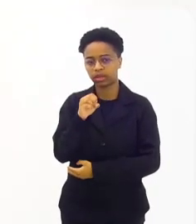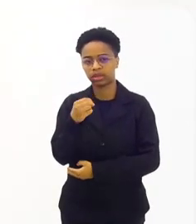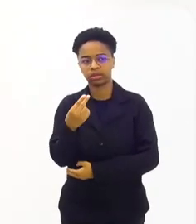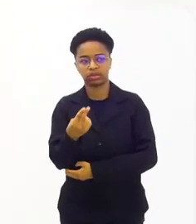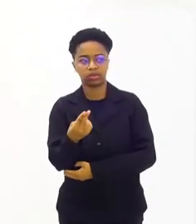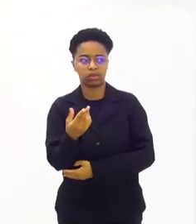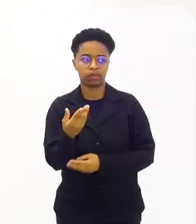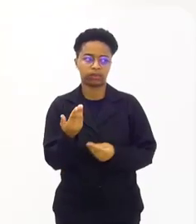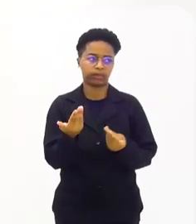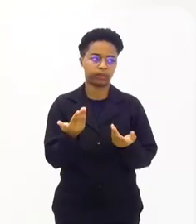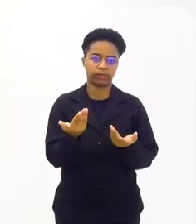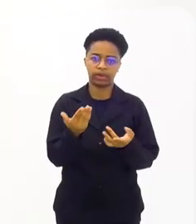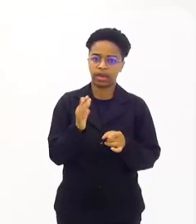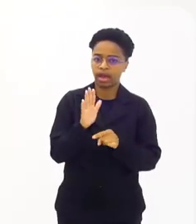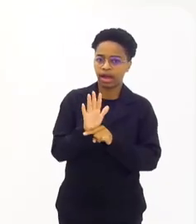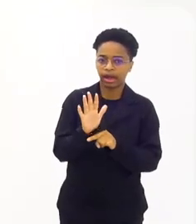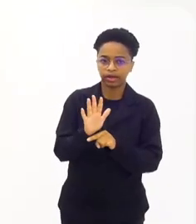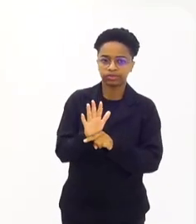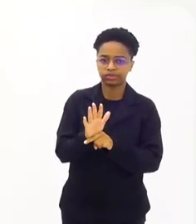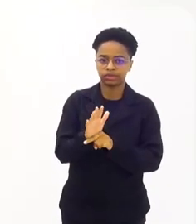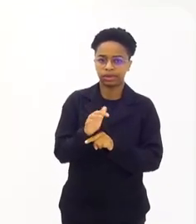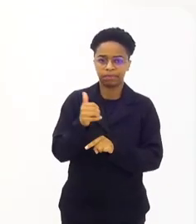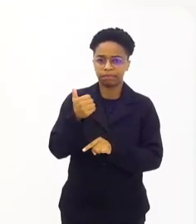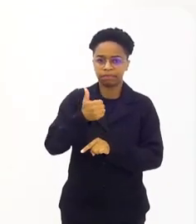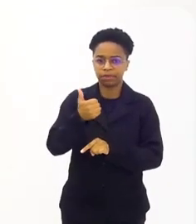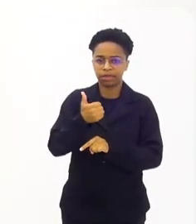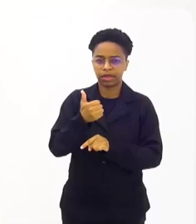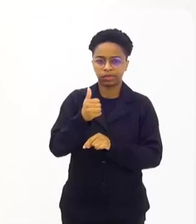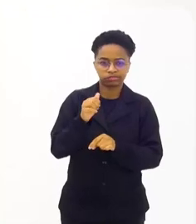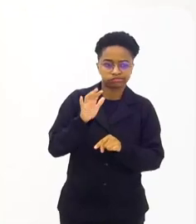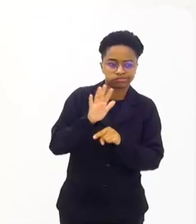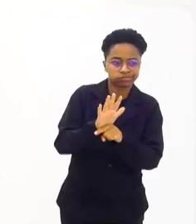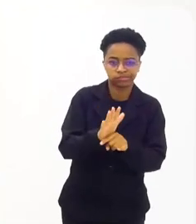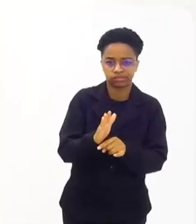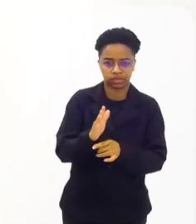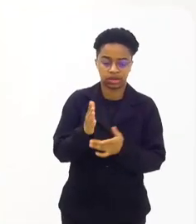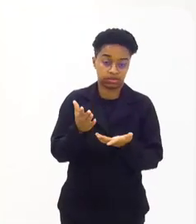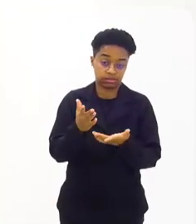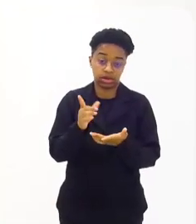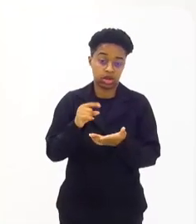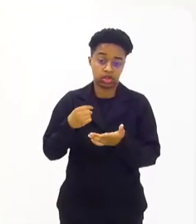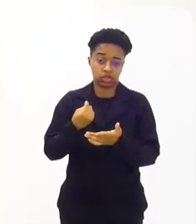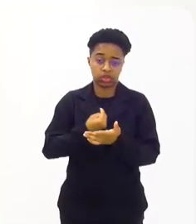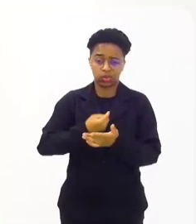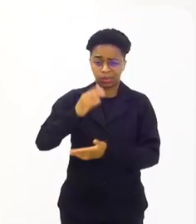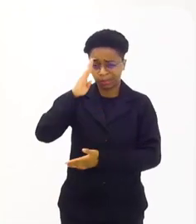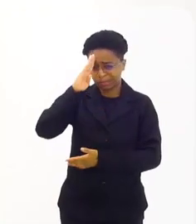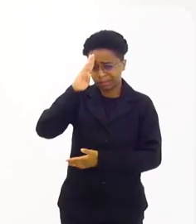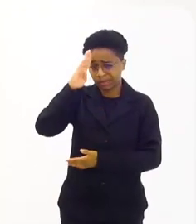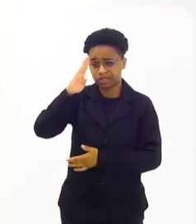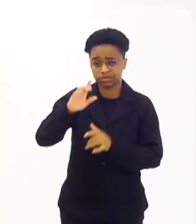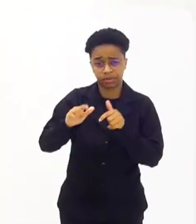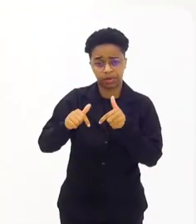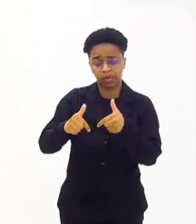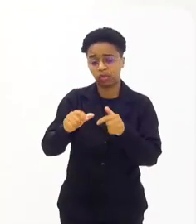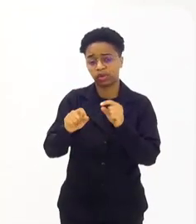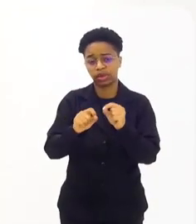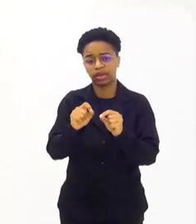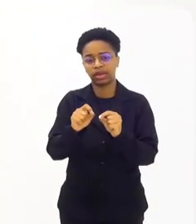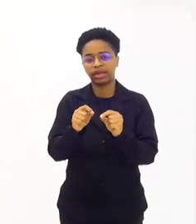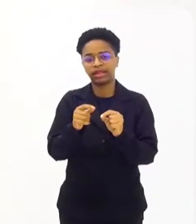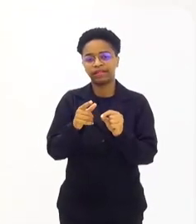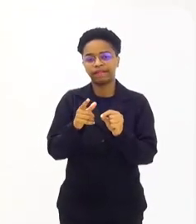ajuda de primeiros socorros, que é o nosso know-how, vamos dizer assim, né? É